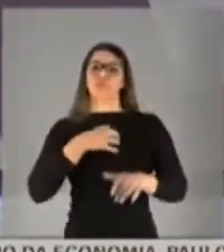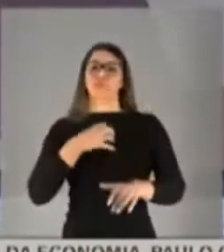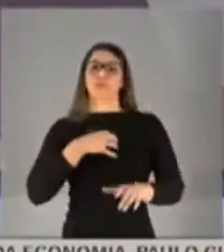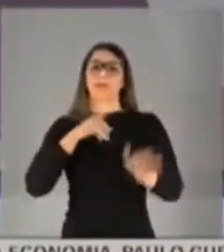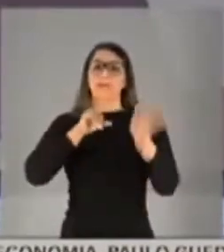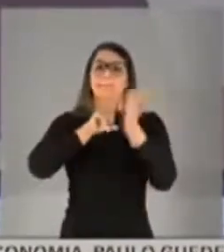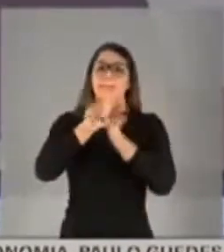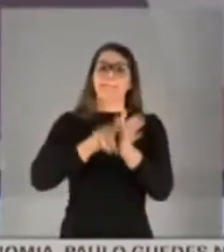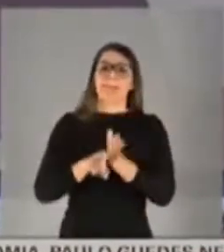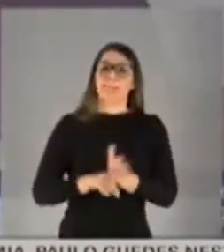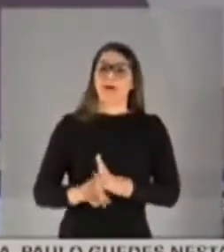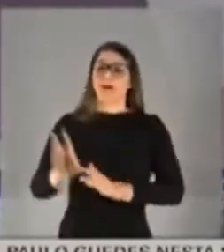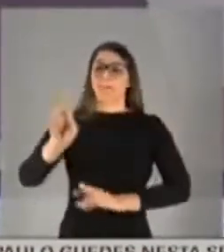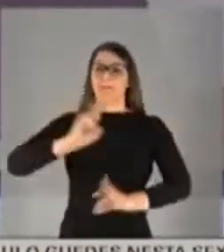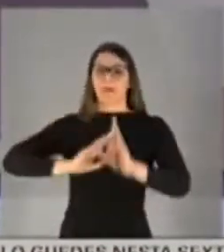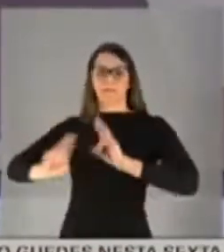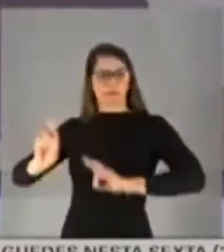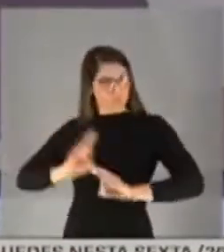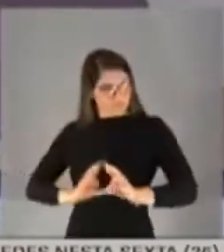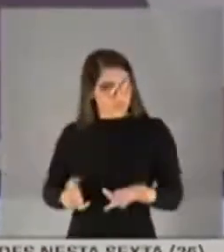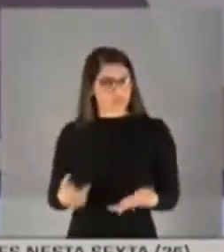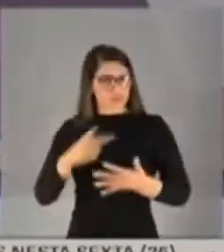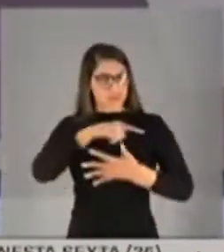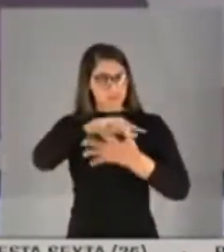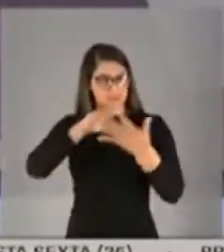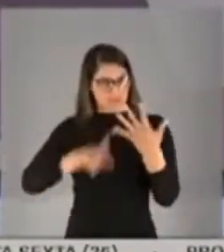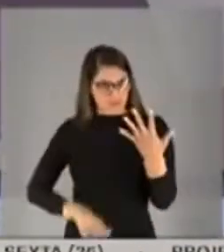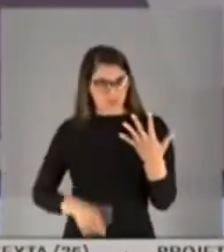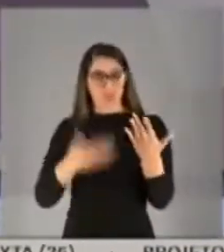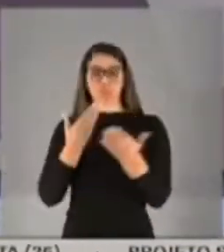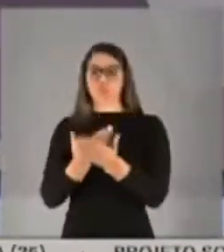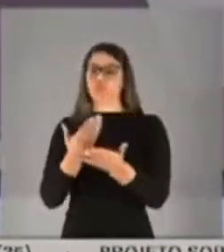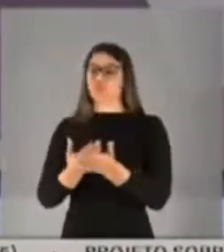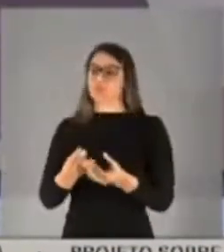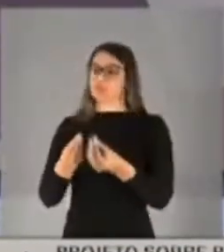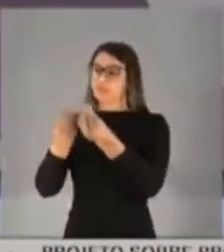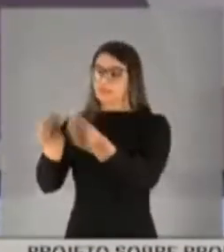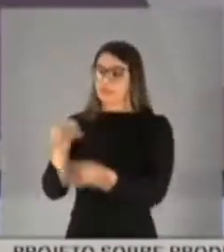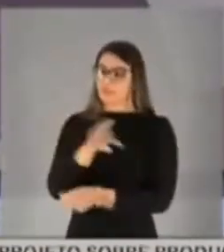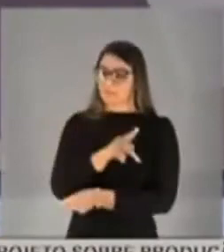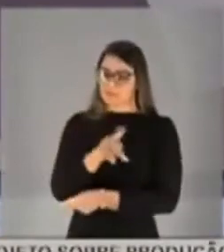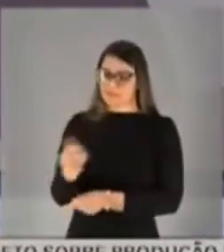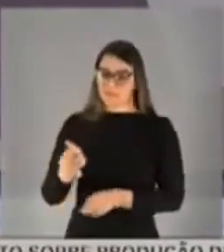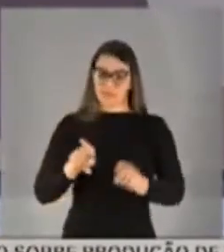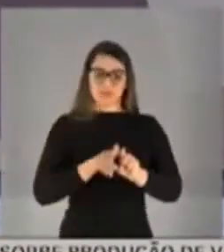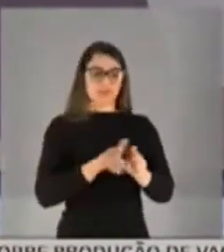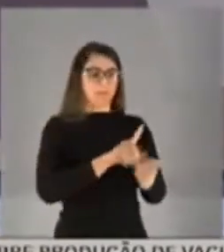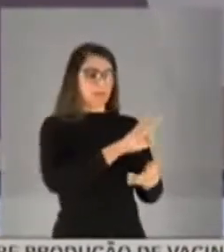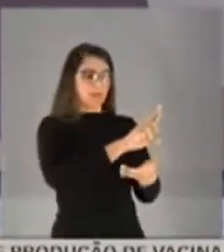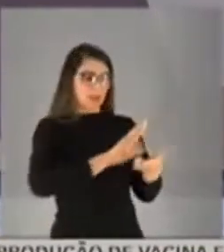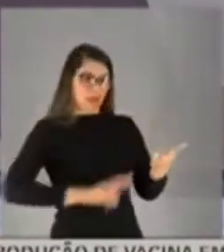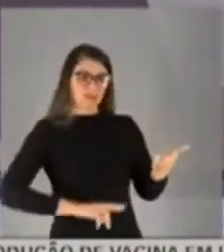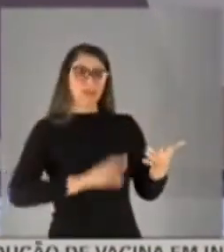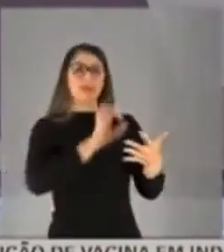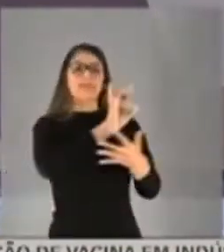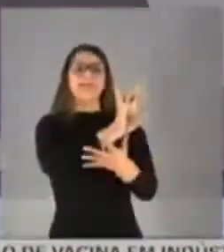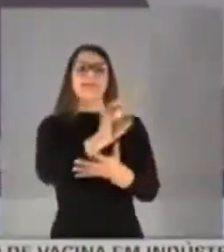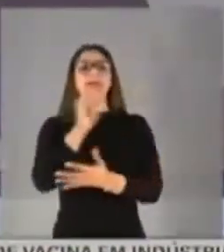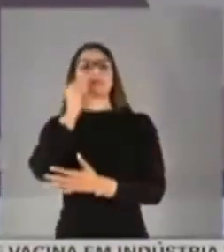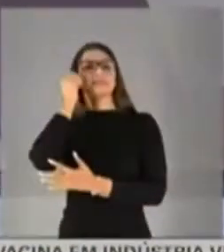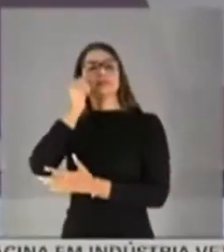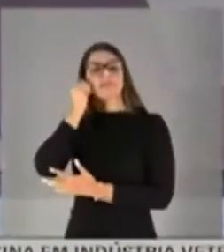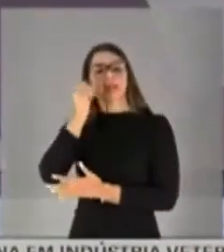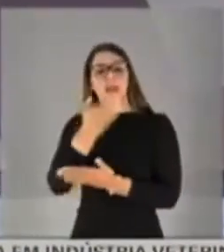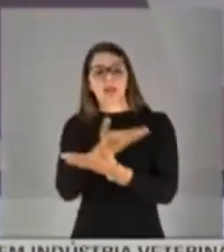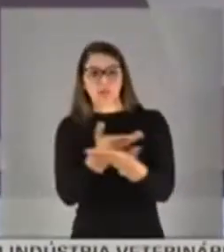respostas para facilitar. O estudo está sendo entregue para o presidente, para o senhor relator e para cada senador e senadora